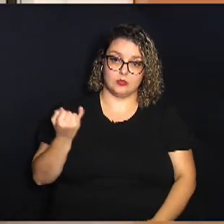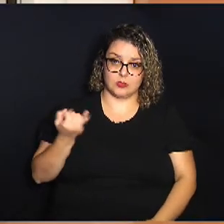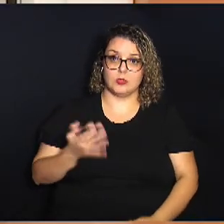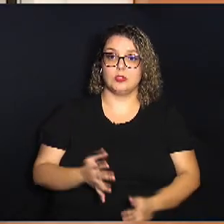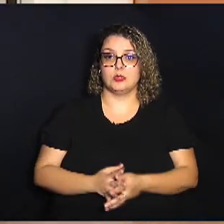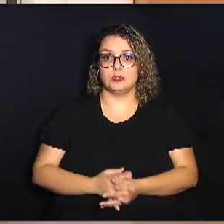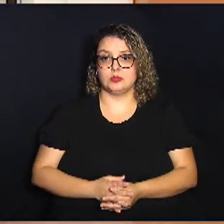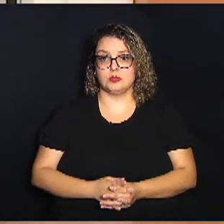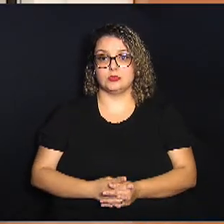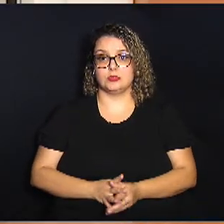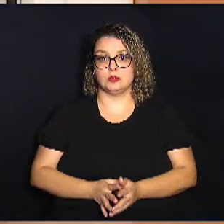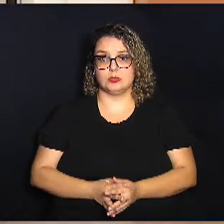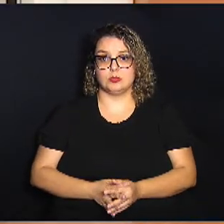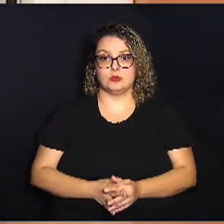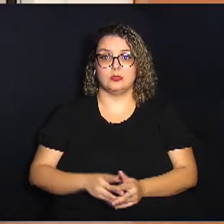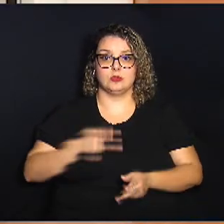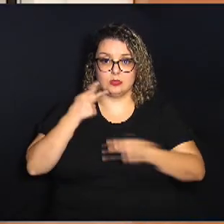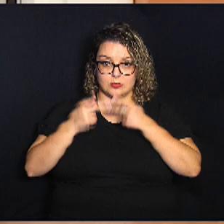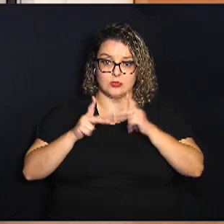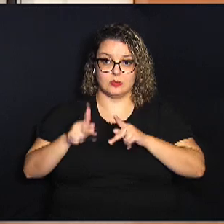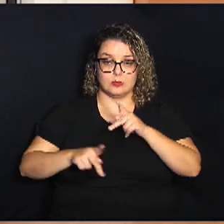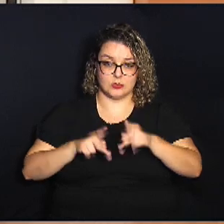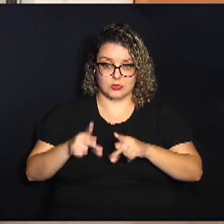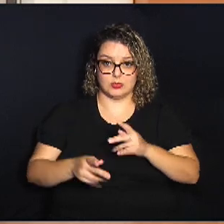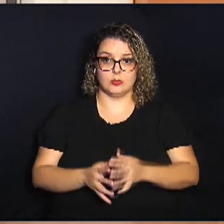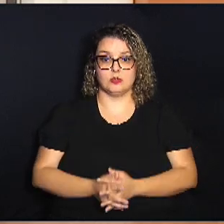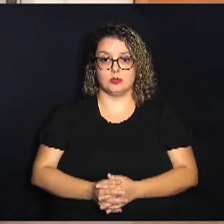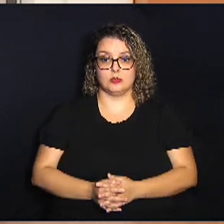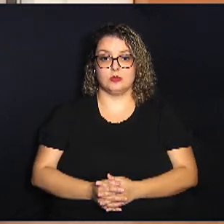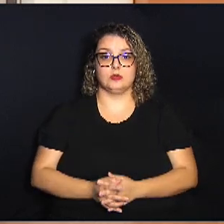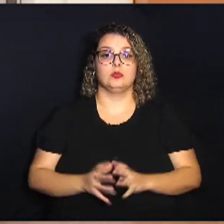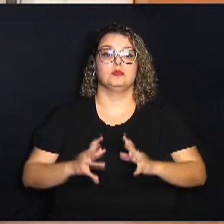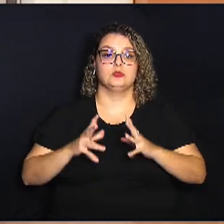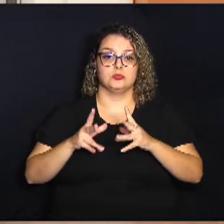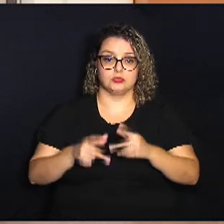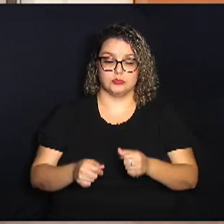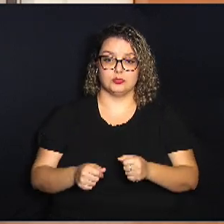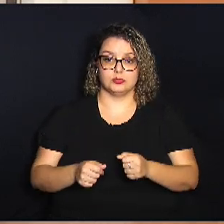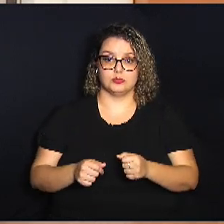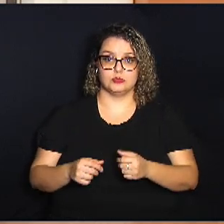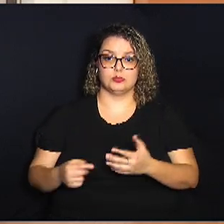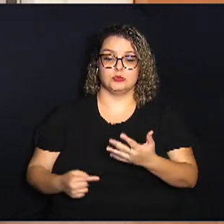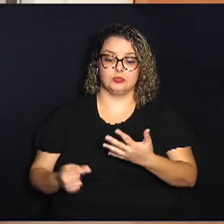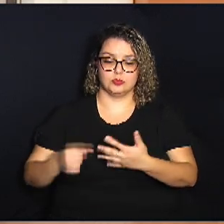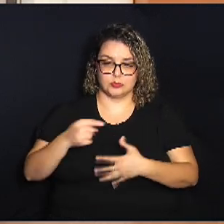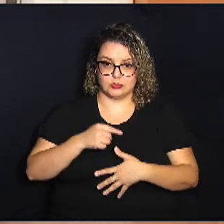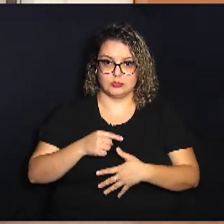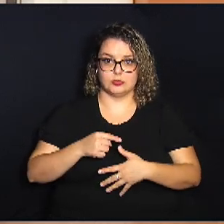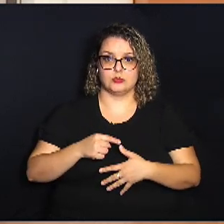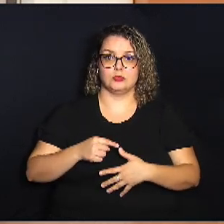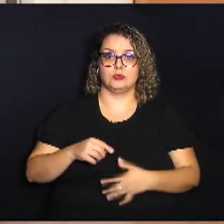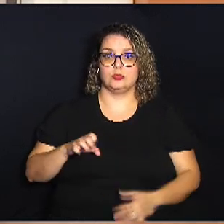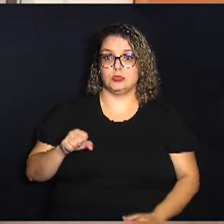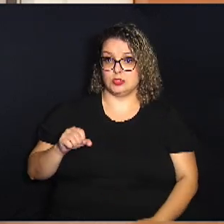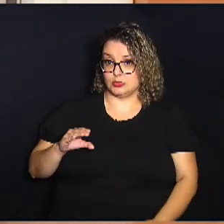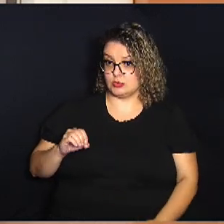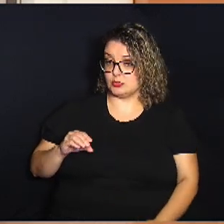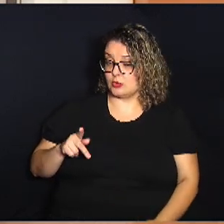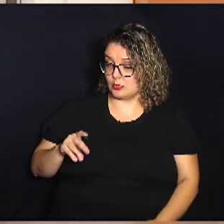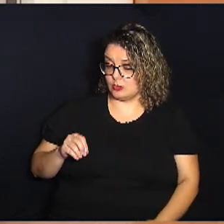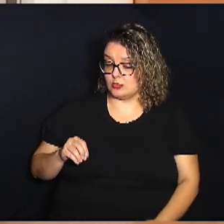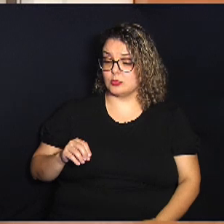falar para a nossa população que tudo que foi elencado está no escopo do projeto